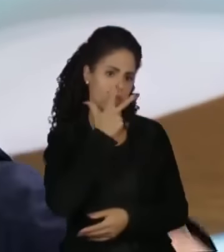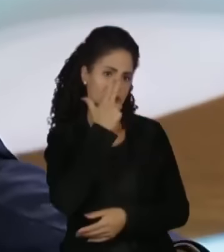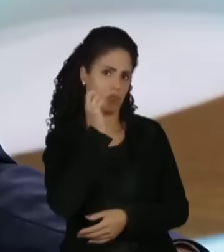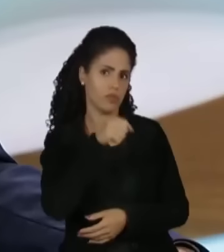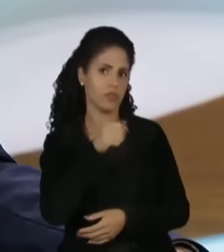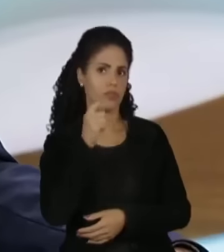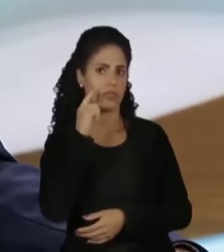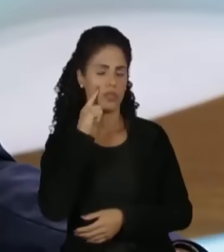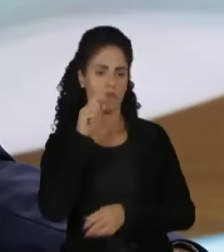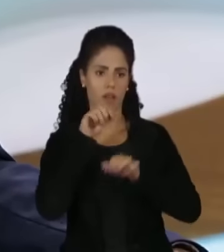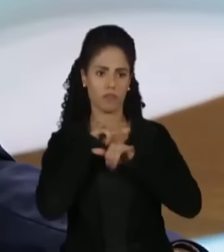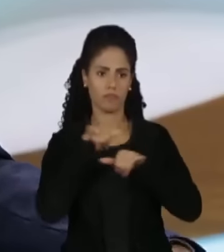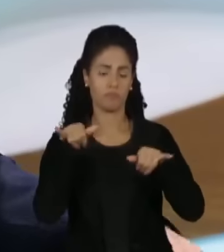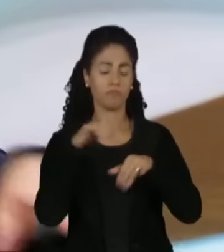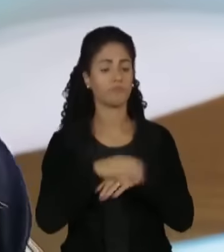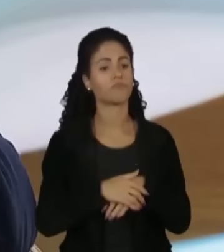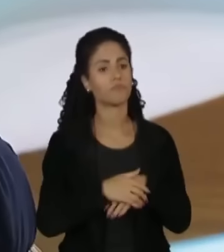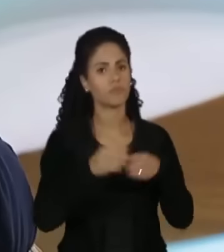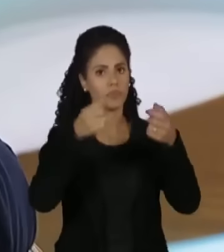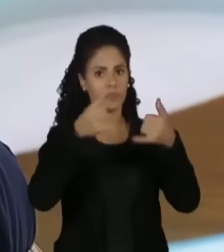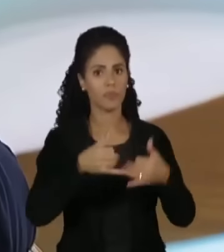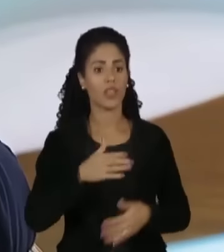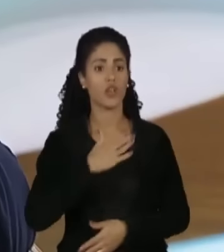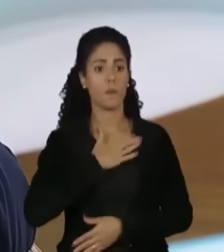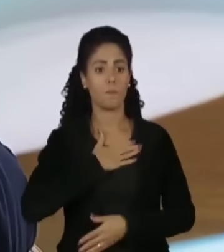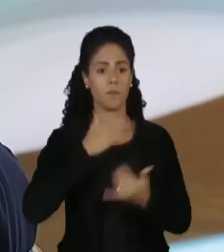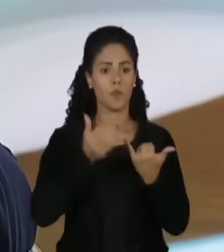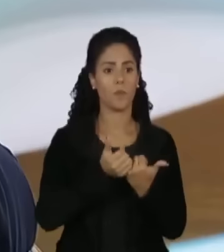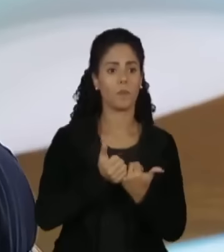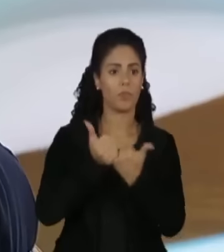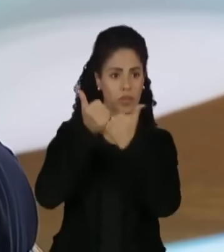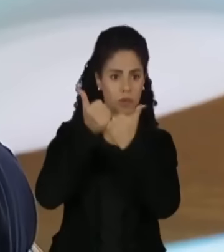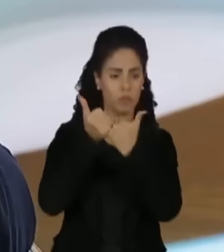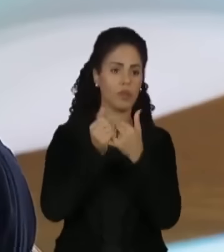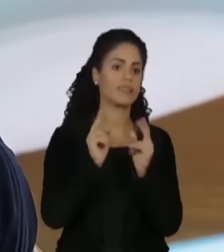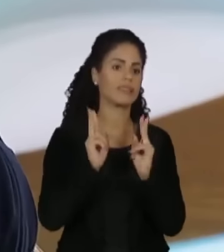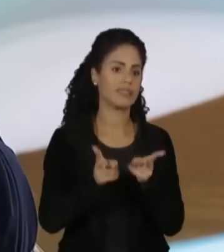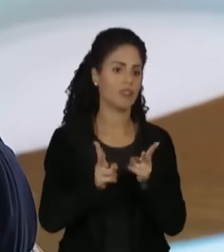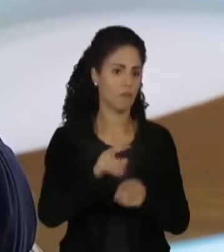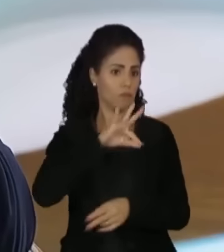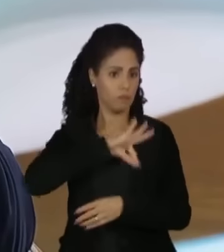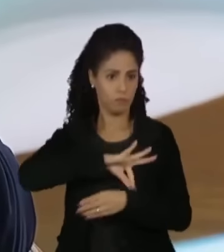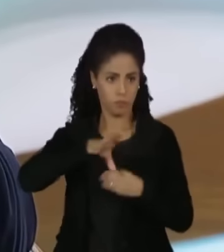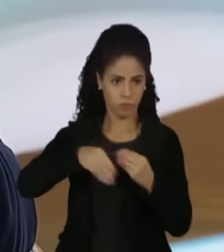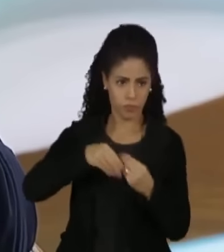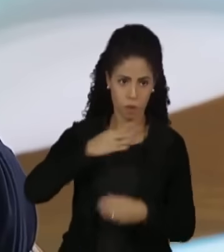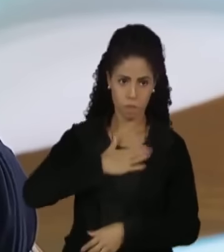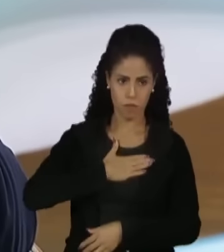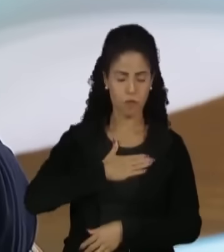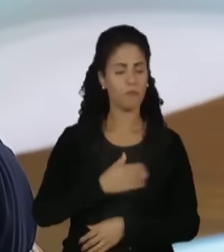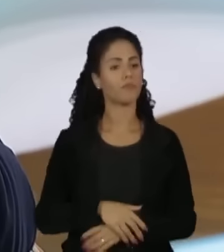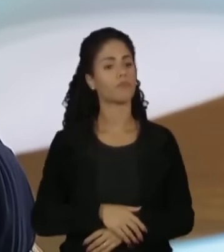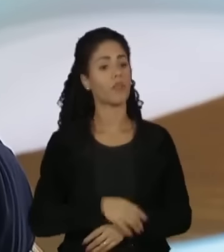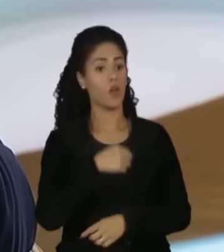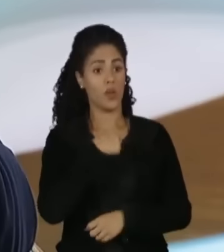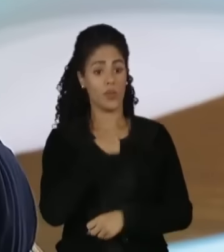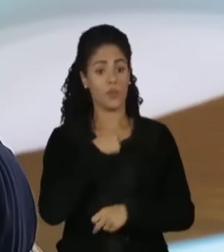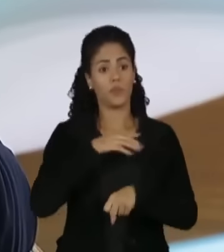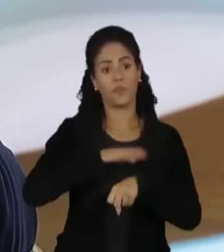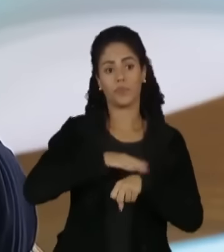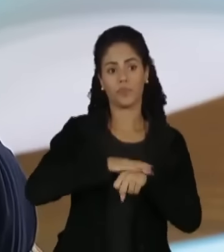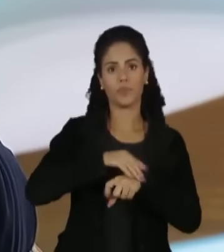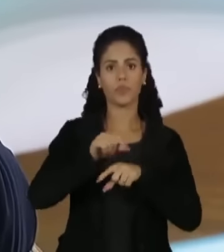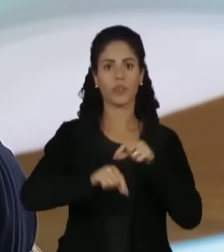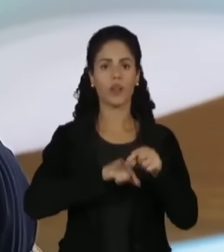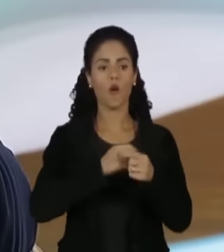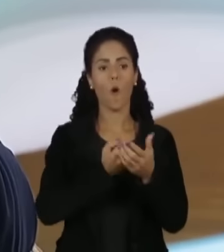ter uma grande repercussão, esclarecer isso. O meu crescimento patrimonial sempre foi compatível com a minha renda. O que eu coloquei numa... Não